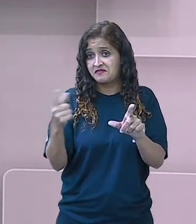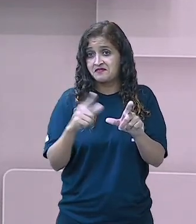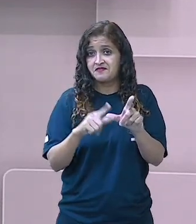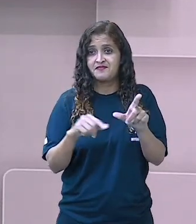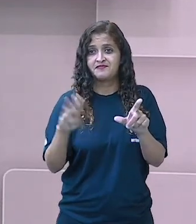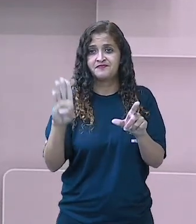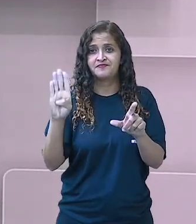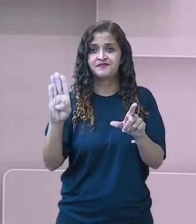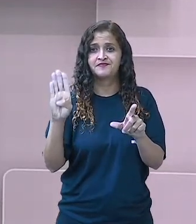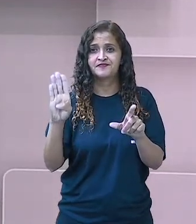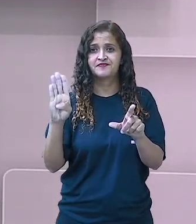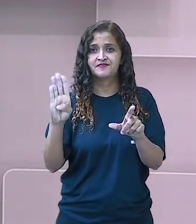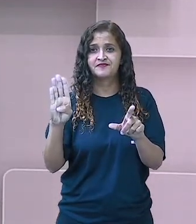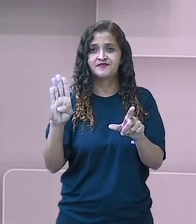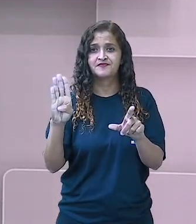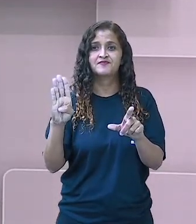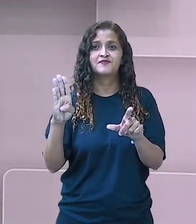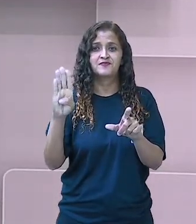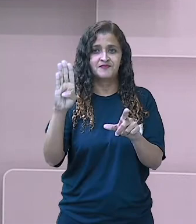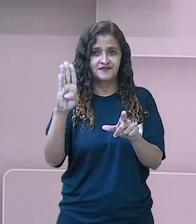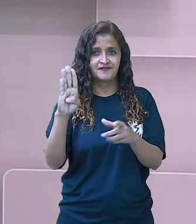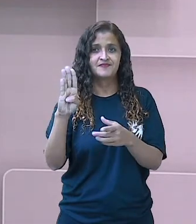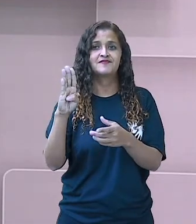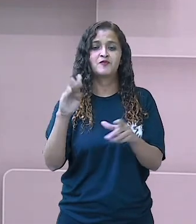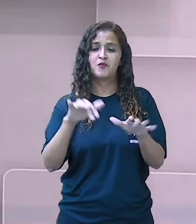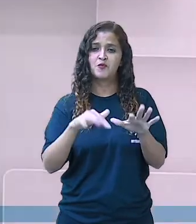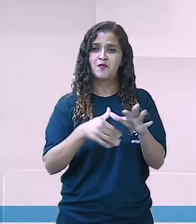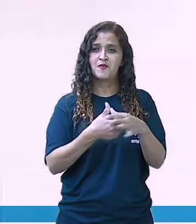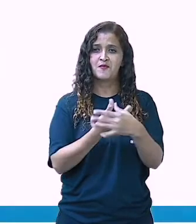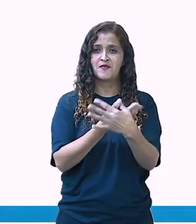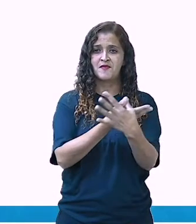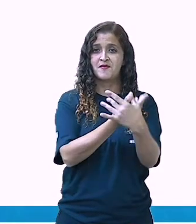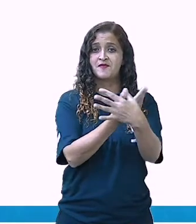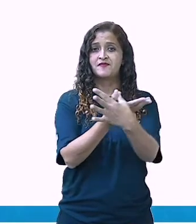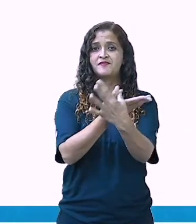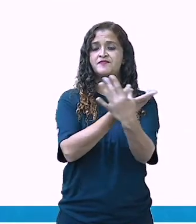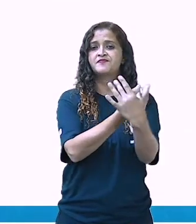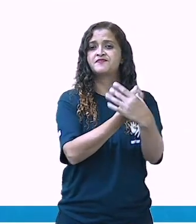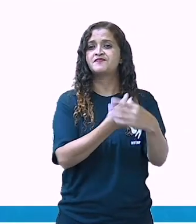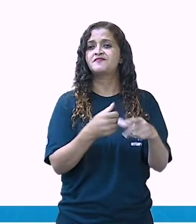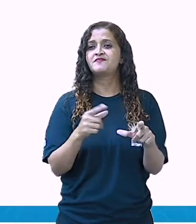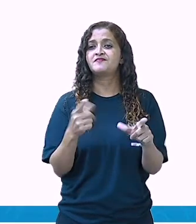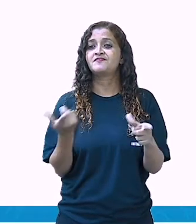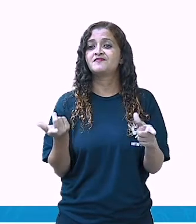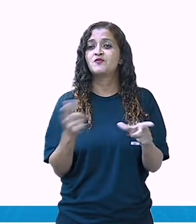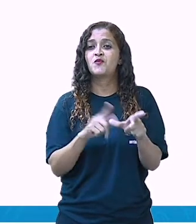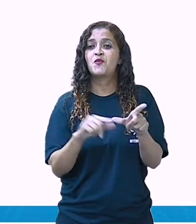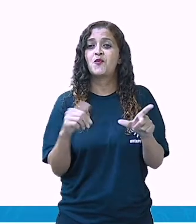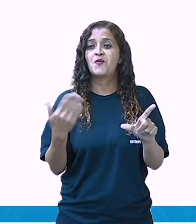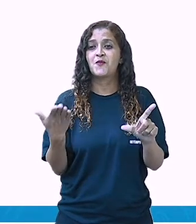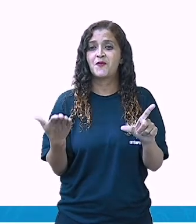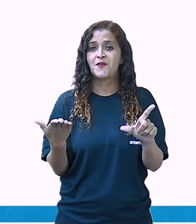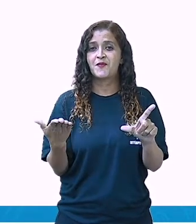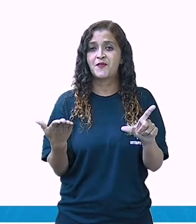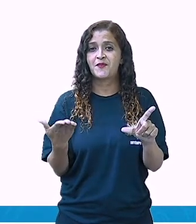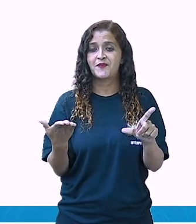B. Então a gente tem a borboleta. Depois do B, qual letra que vem?